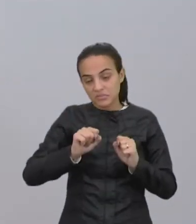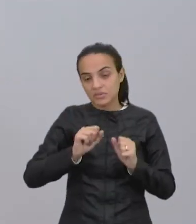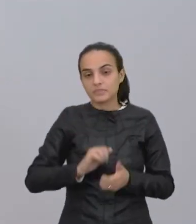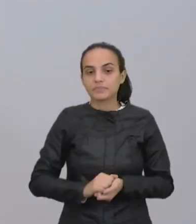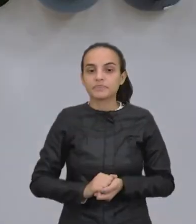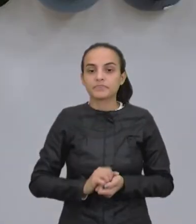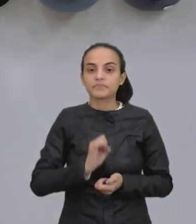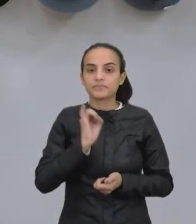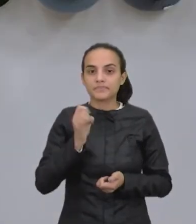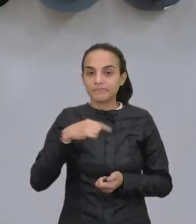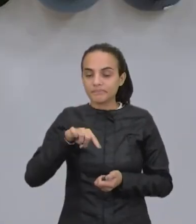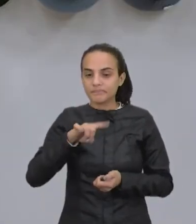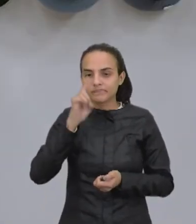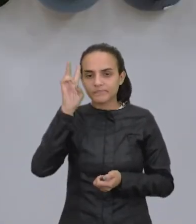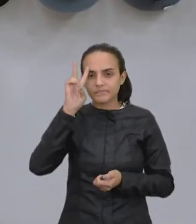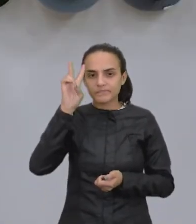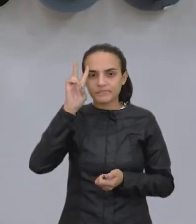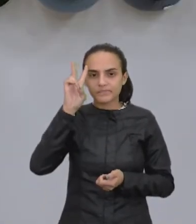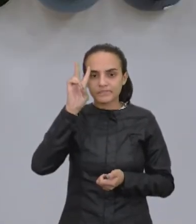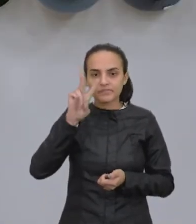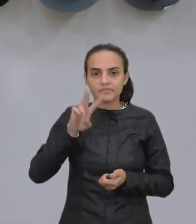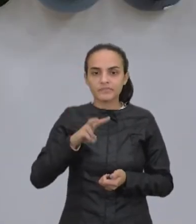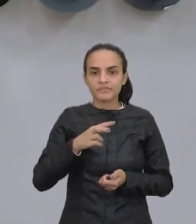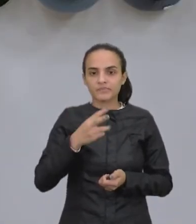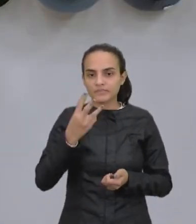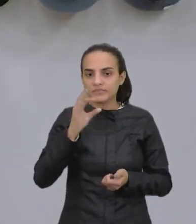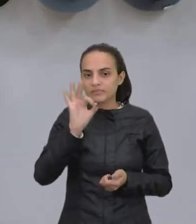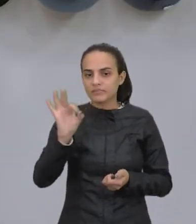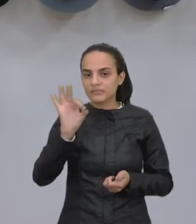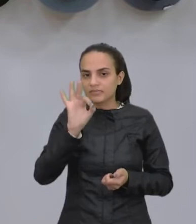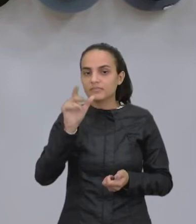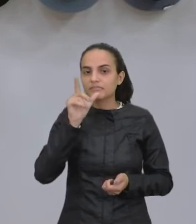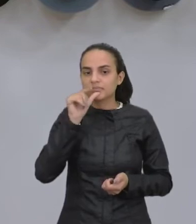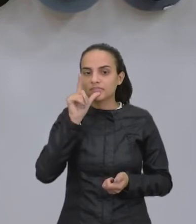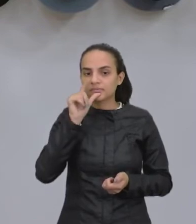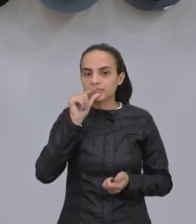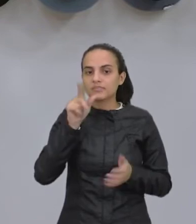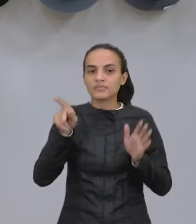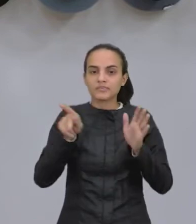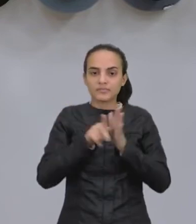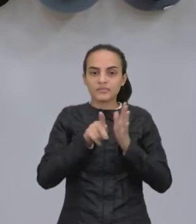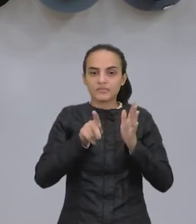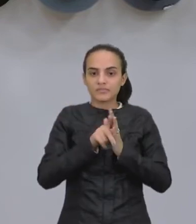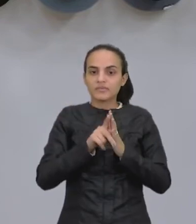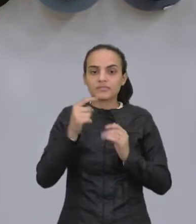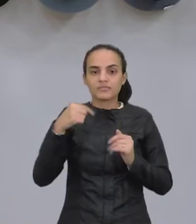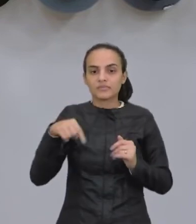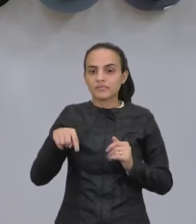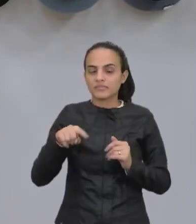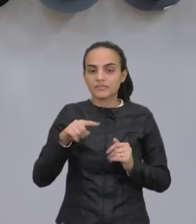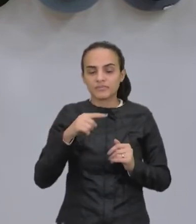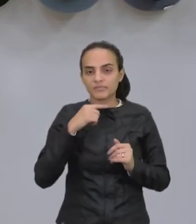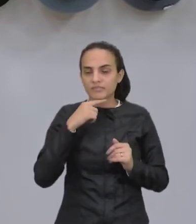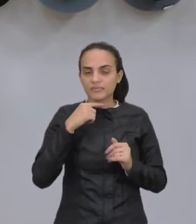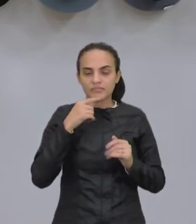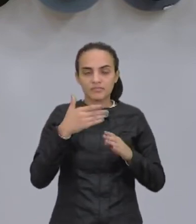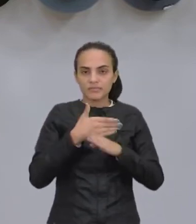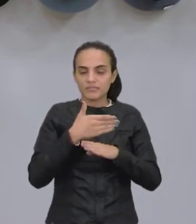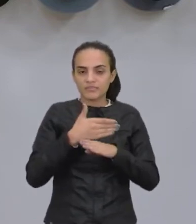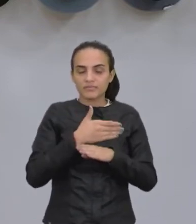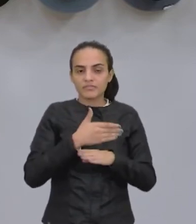e se a gente lembrar que só 3% da água presente no mundo é doce, boa parte dela a gente não tem nem acesso,